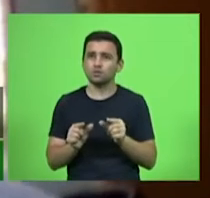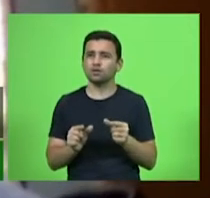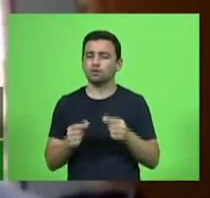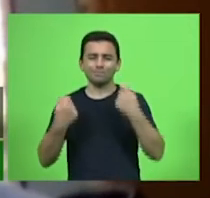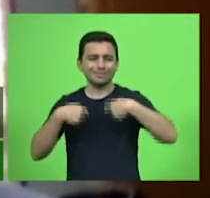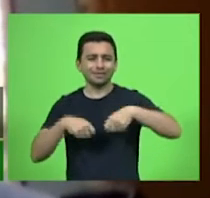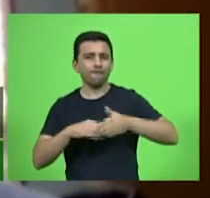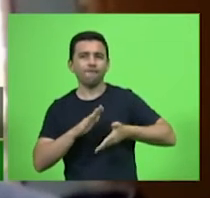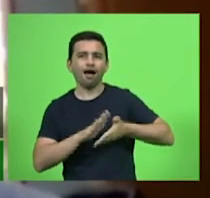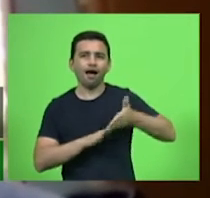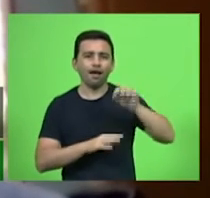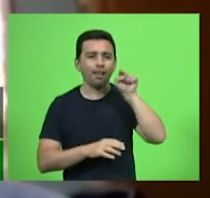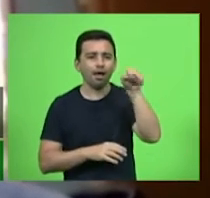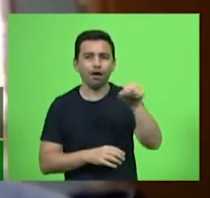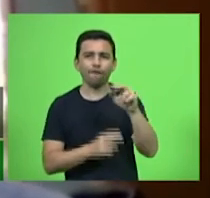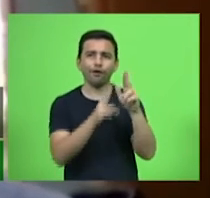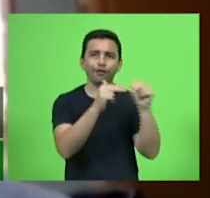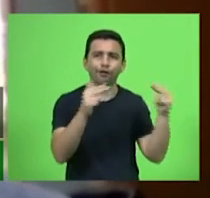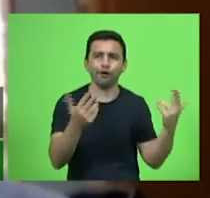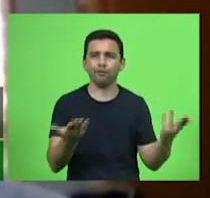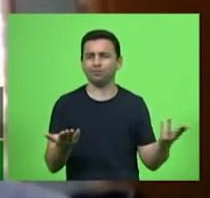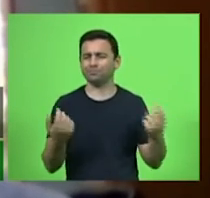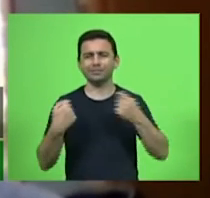Camboriú, passando pela 470.